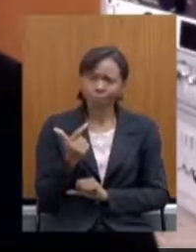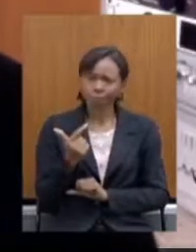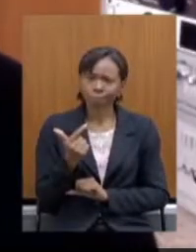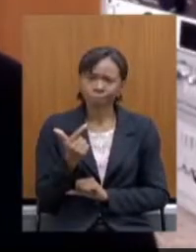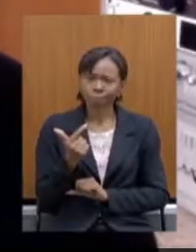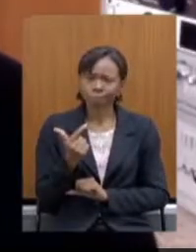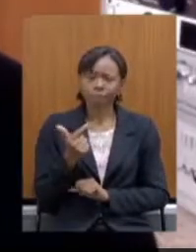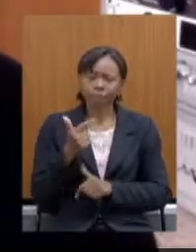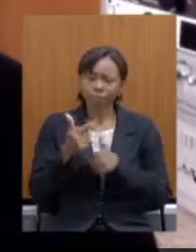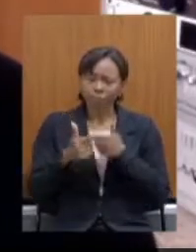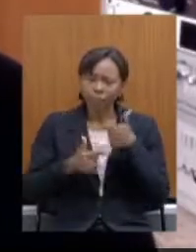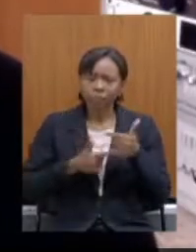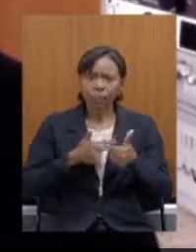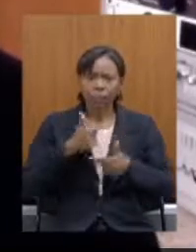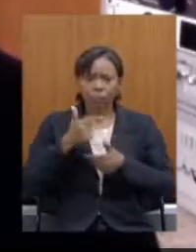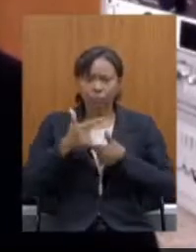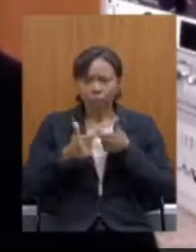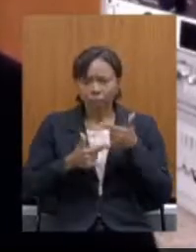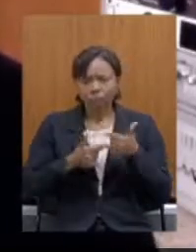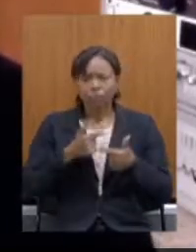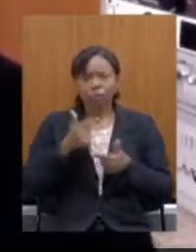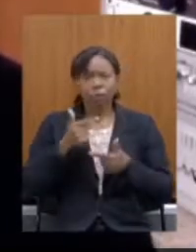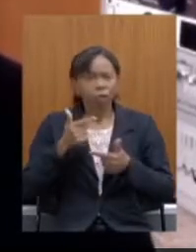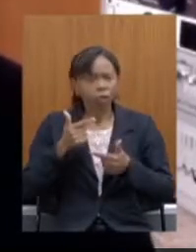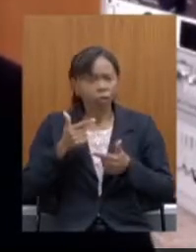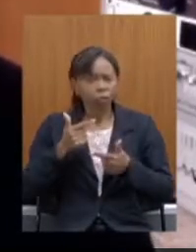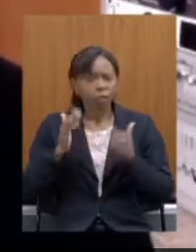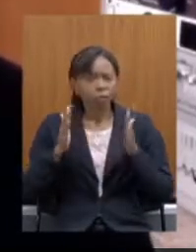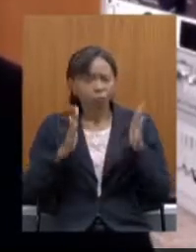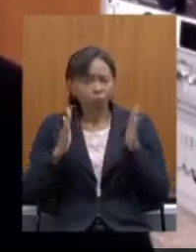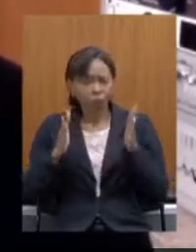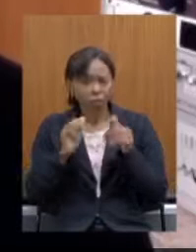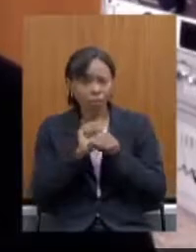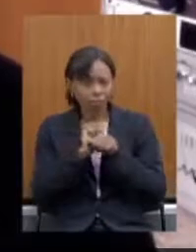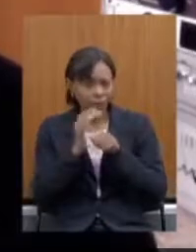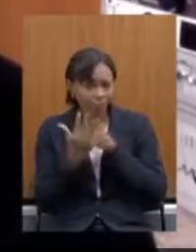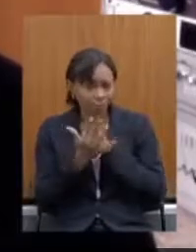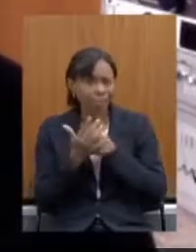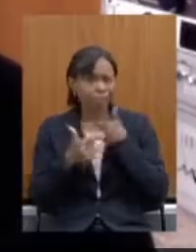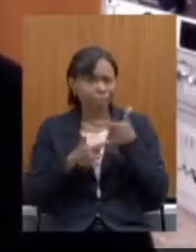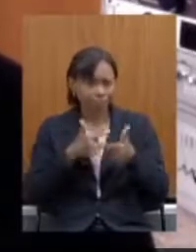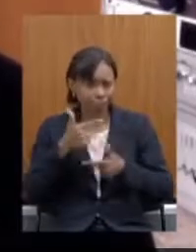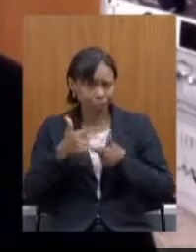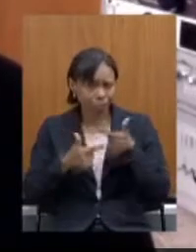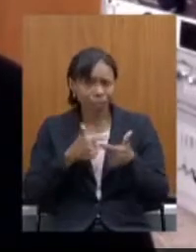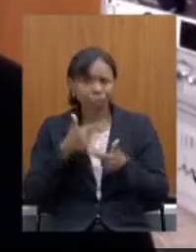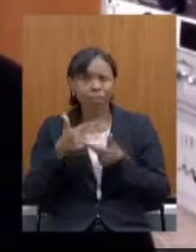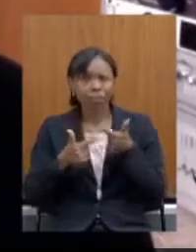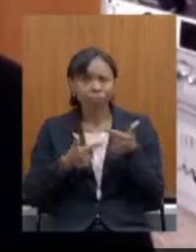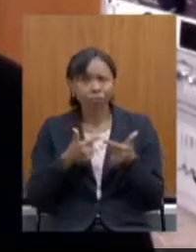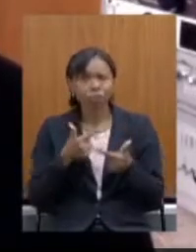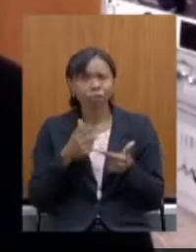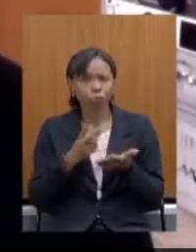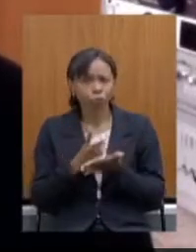trabalhando estamos trabalhando na pandemia e sempre com com